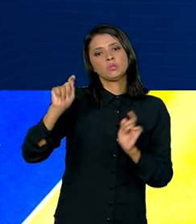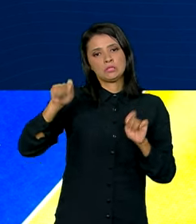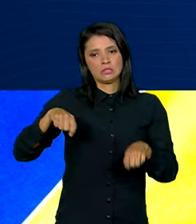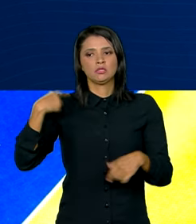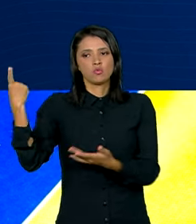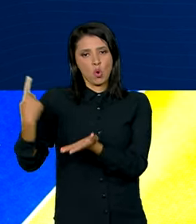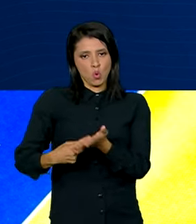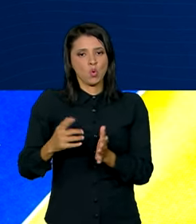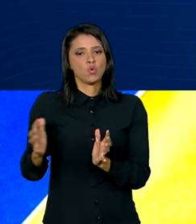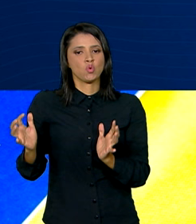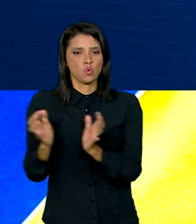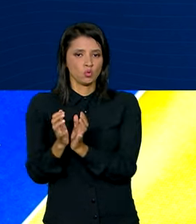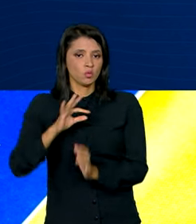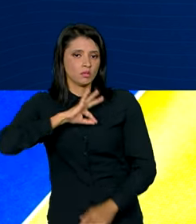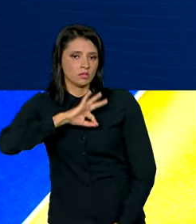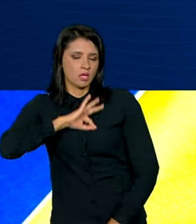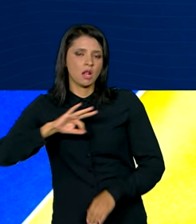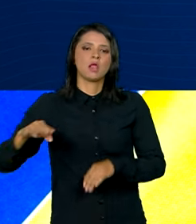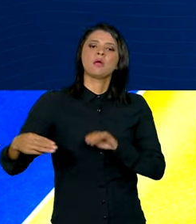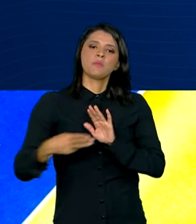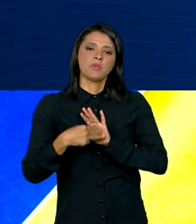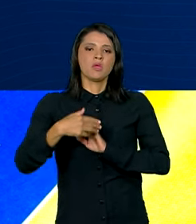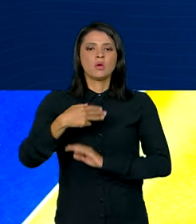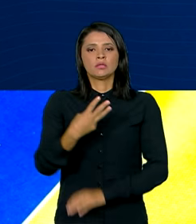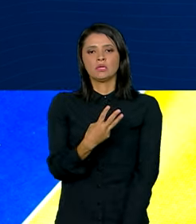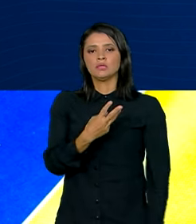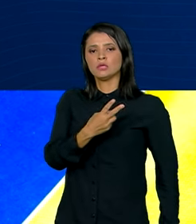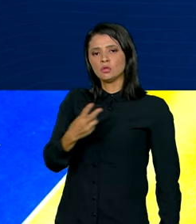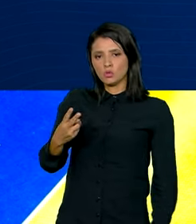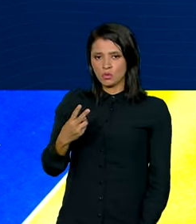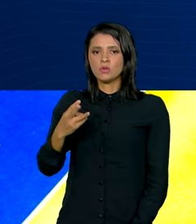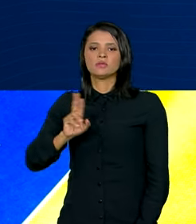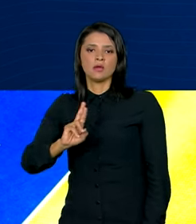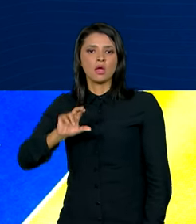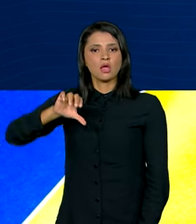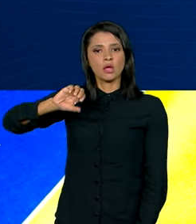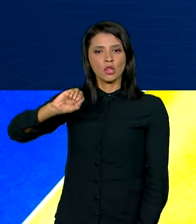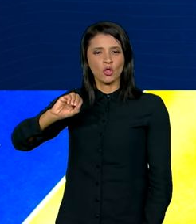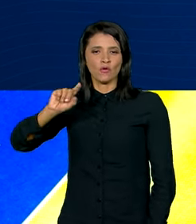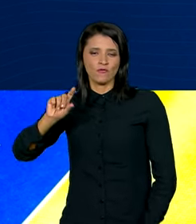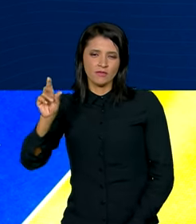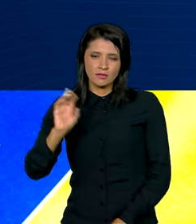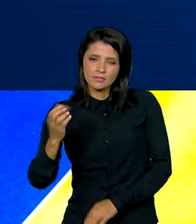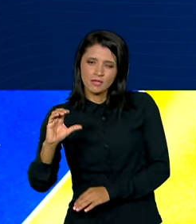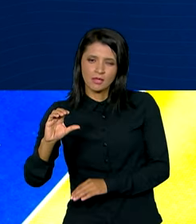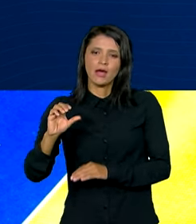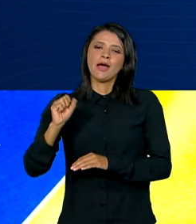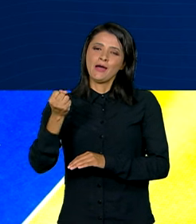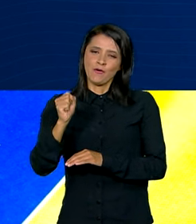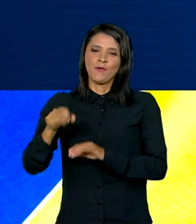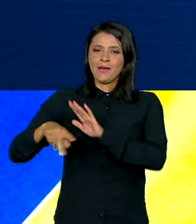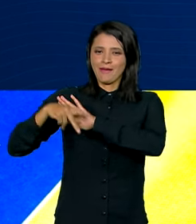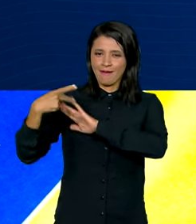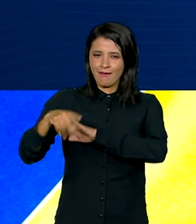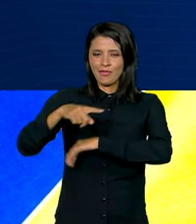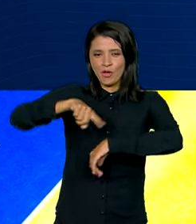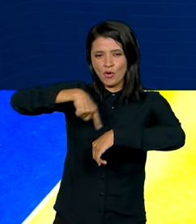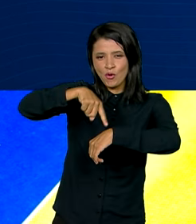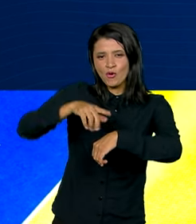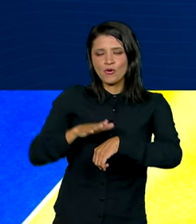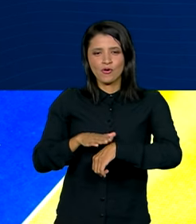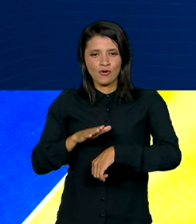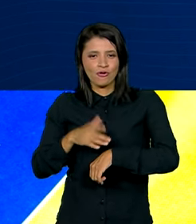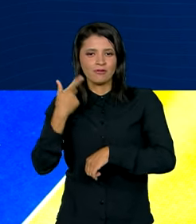coletivo. Salário mínimo de R$ 32,09 por hora trabalhada, sendo R$,07